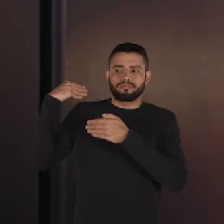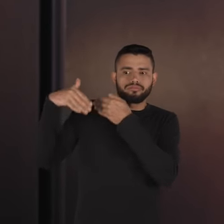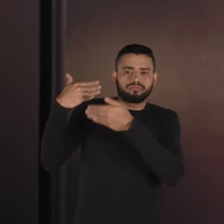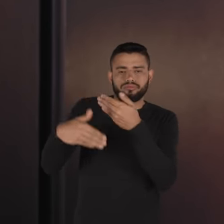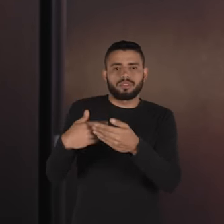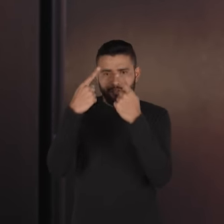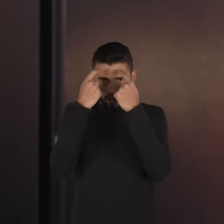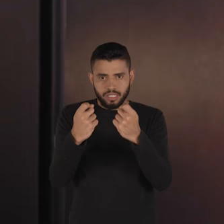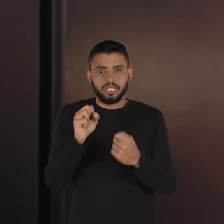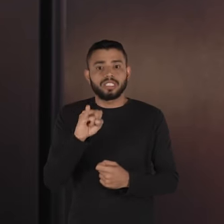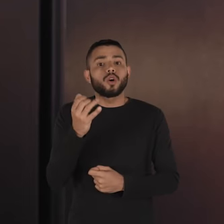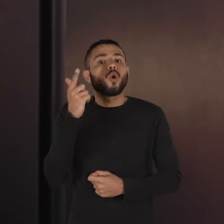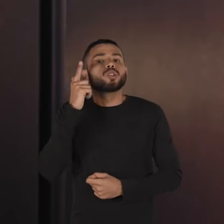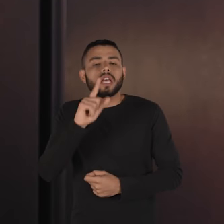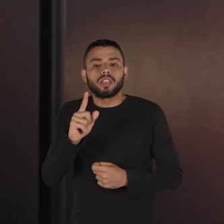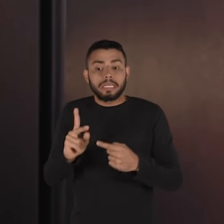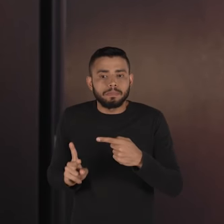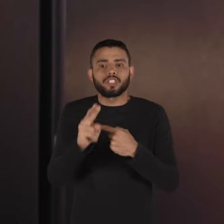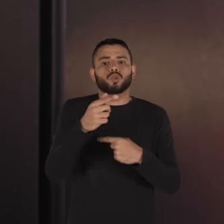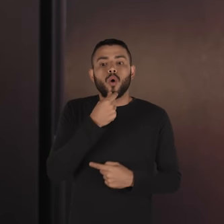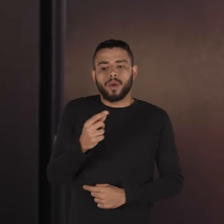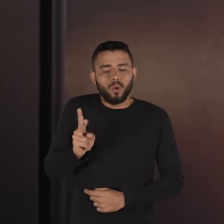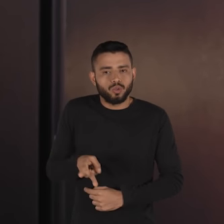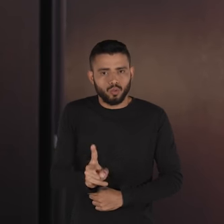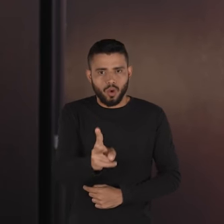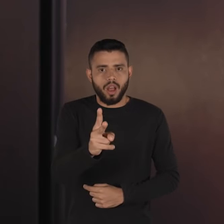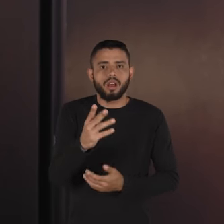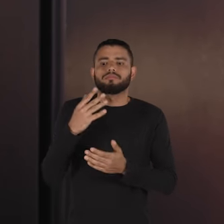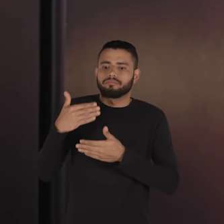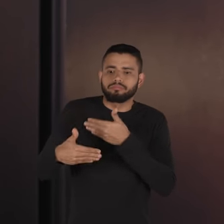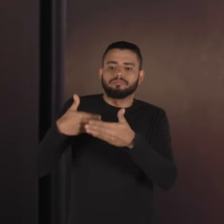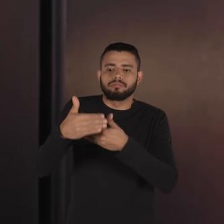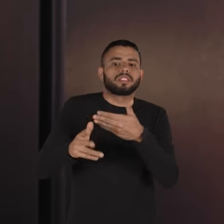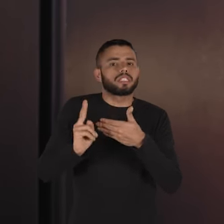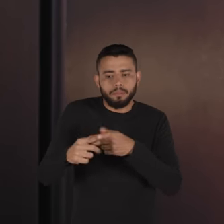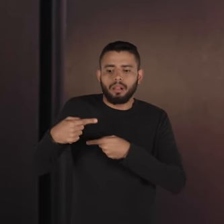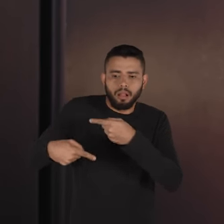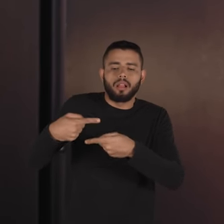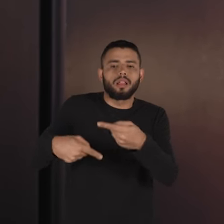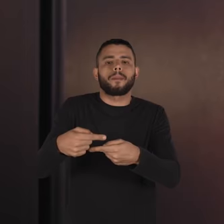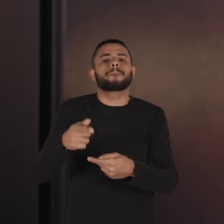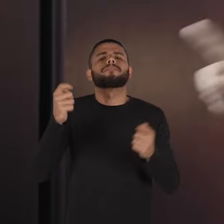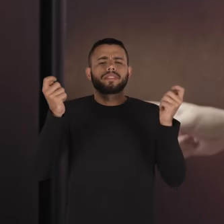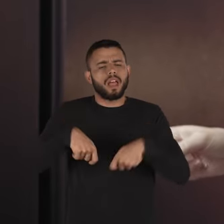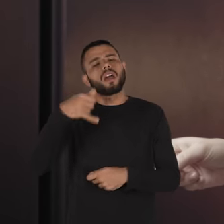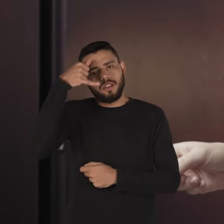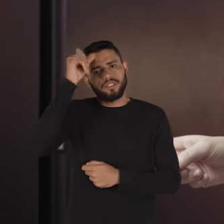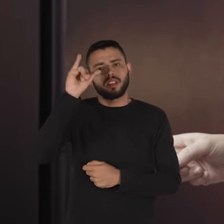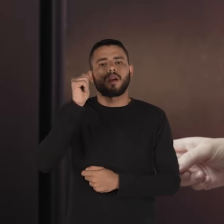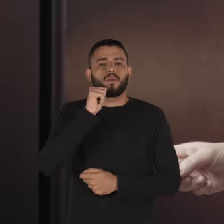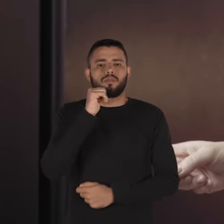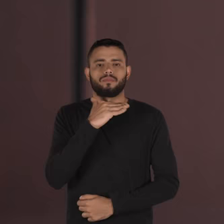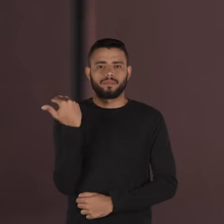consegue impedir de alguma forma aquele homem de continuar nesse fluxo nesse ciclo você consegue evitar a